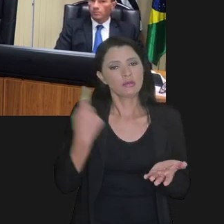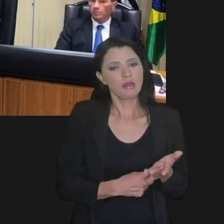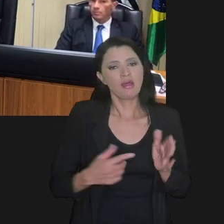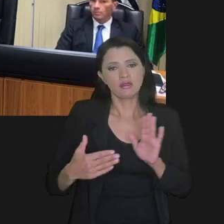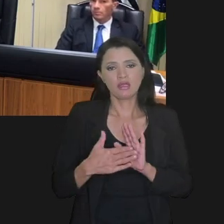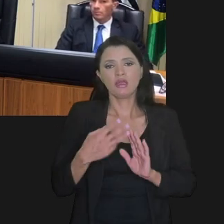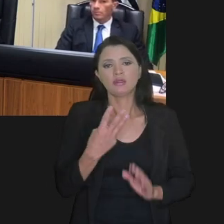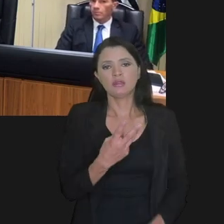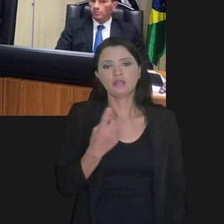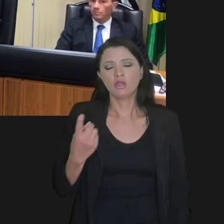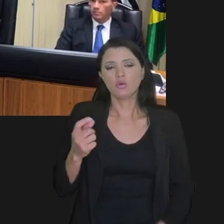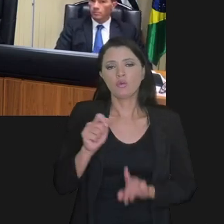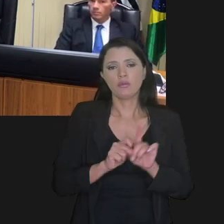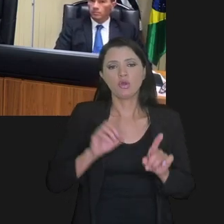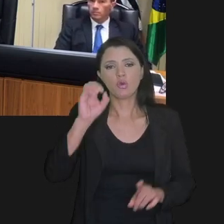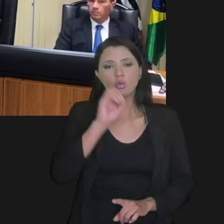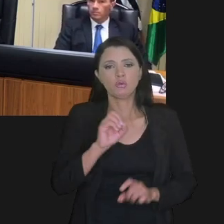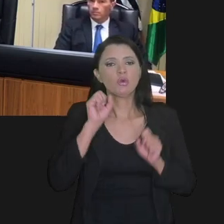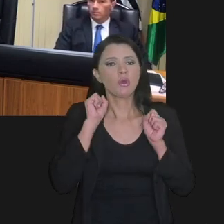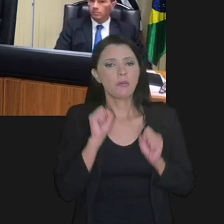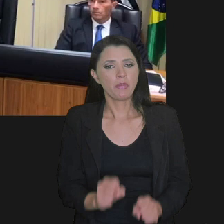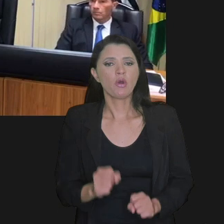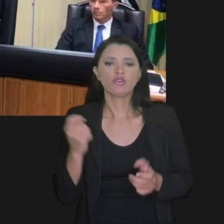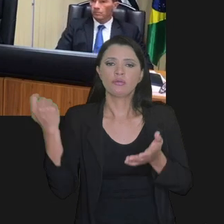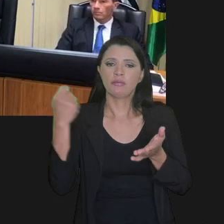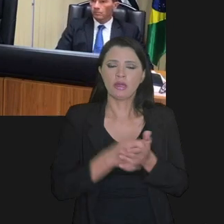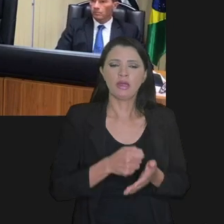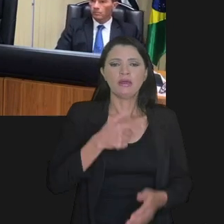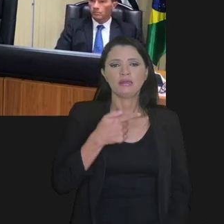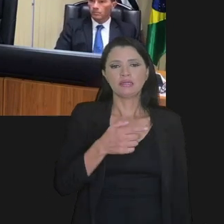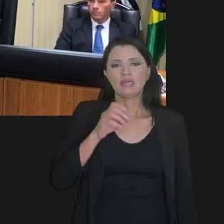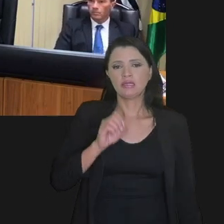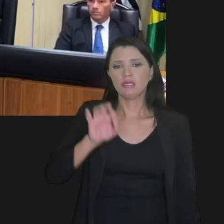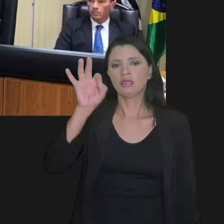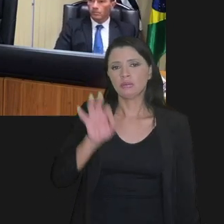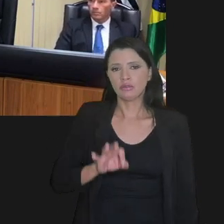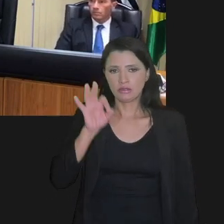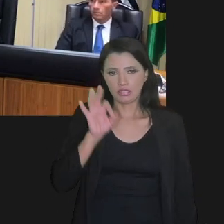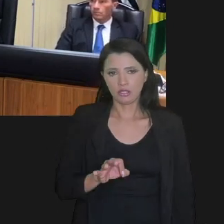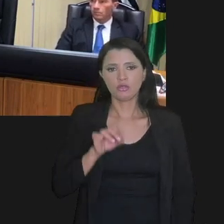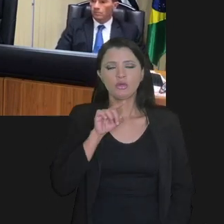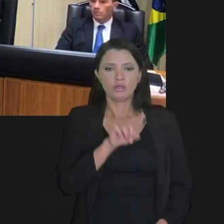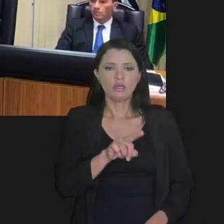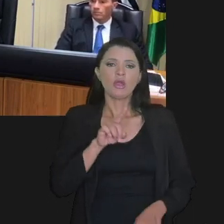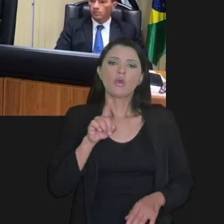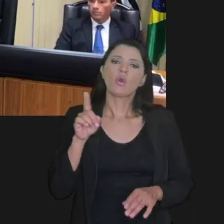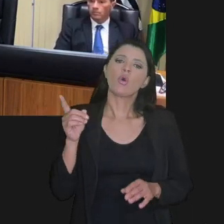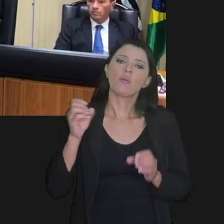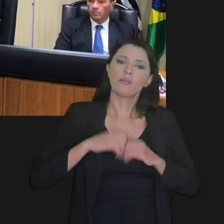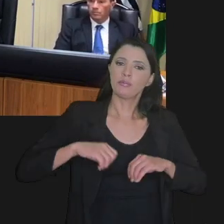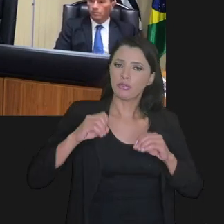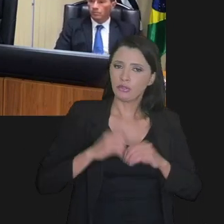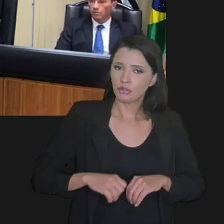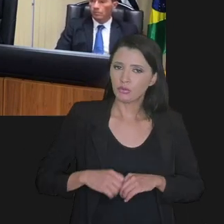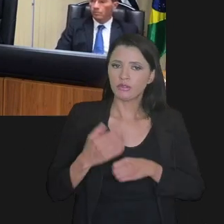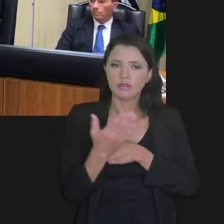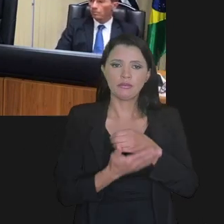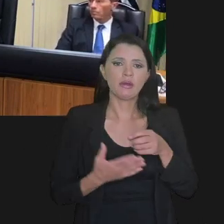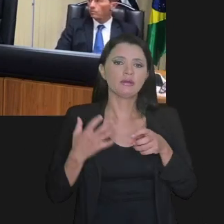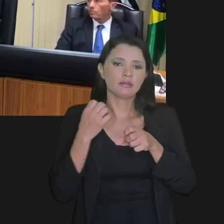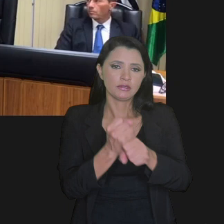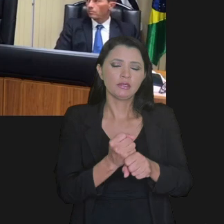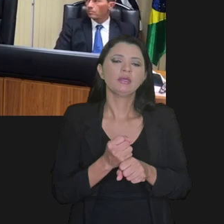transações firmadas até 31 de outubro poderá quitar 70% do saldo da transação com